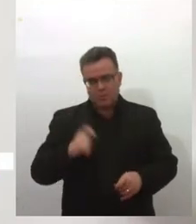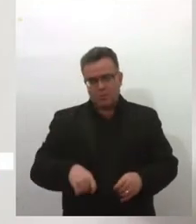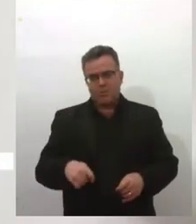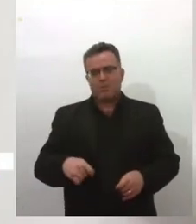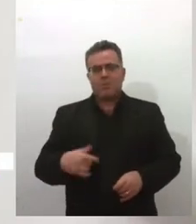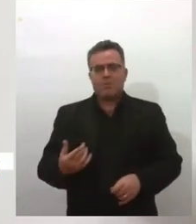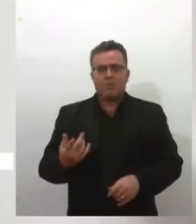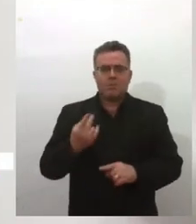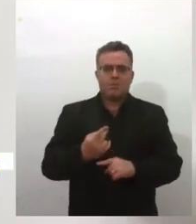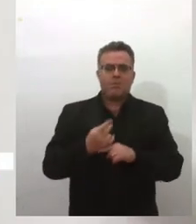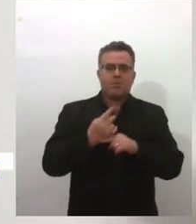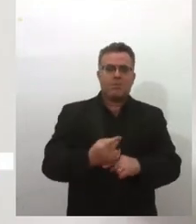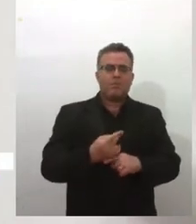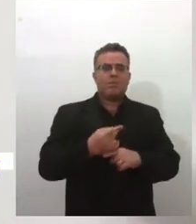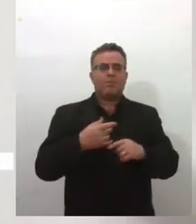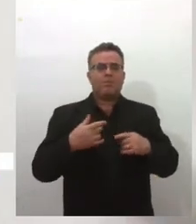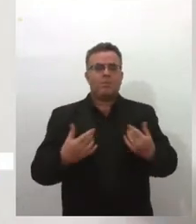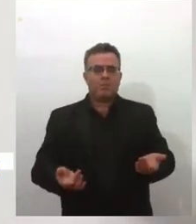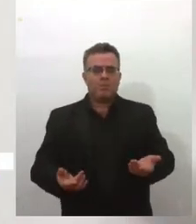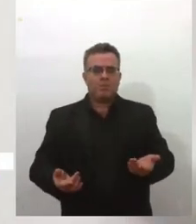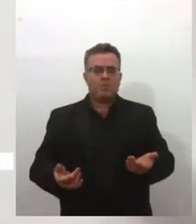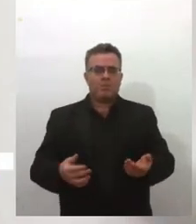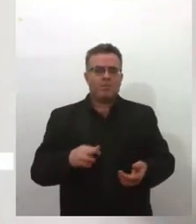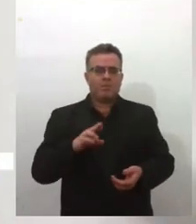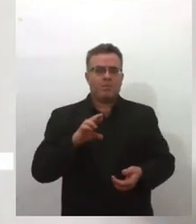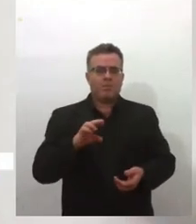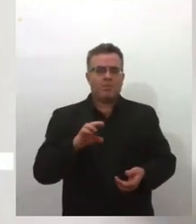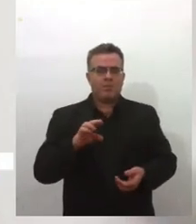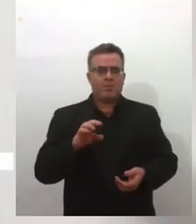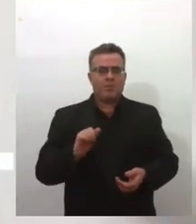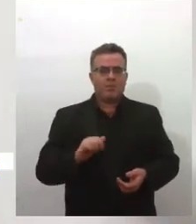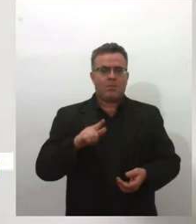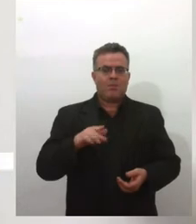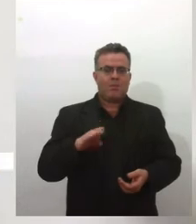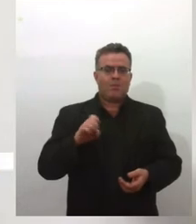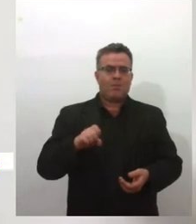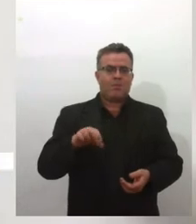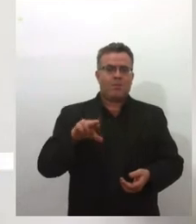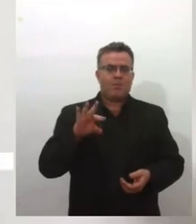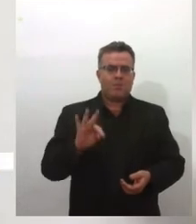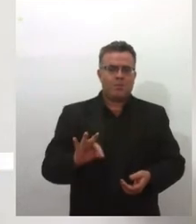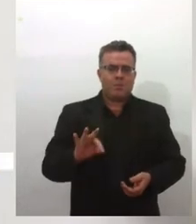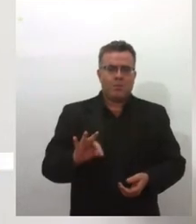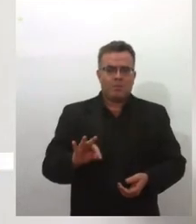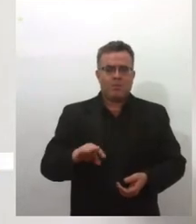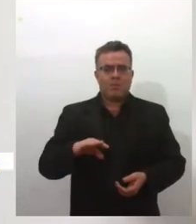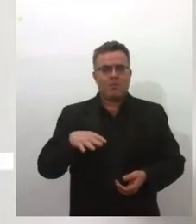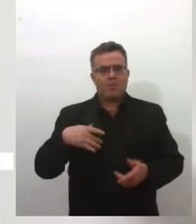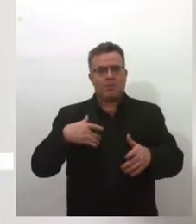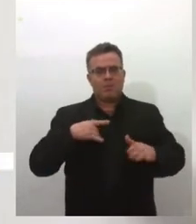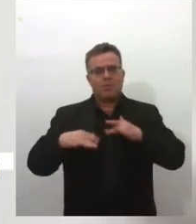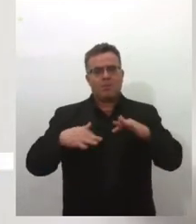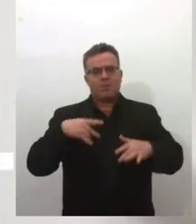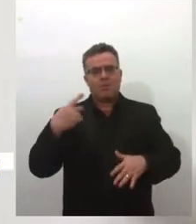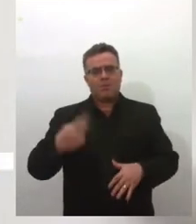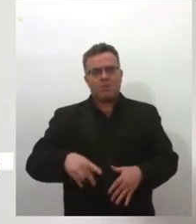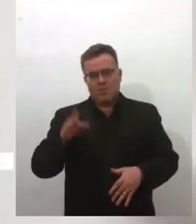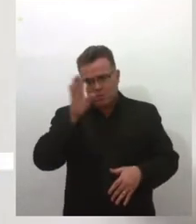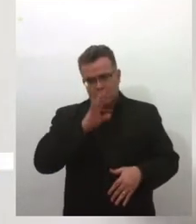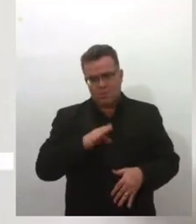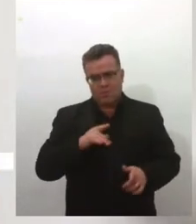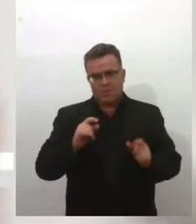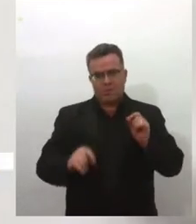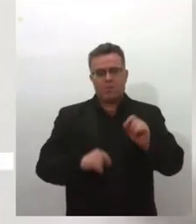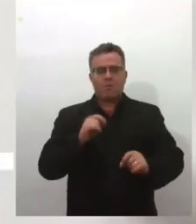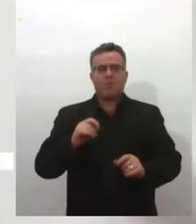procura a Berta Hortz, o nome dela, assim, que é uma das fundadoras do movimento feminista que tem aqui no Brasil. Sim. É o